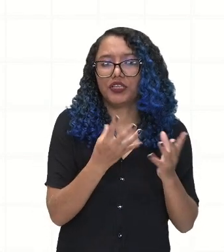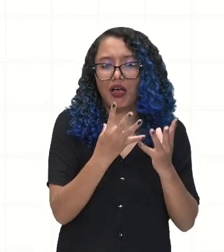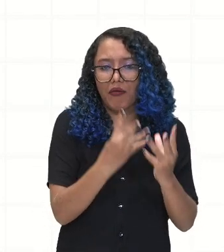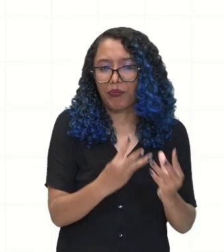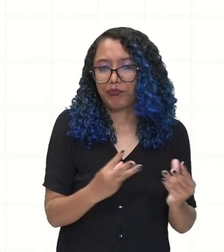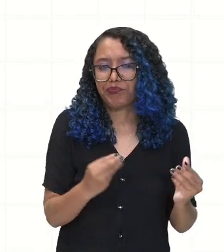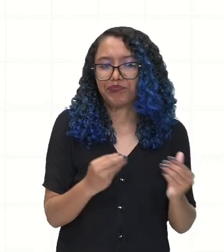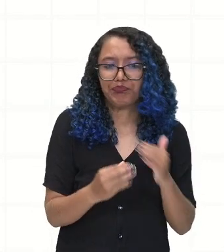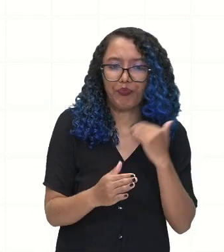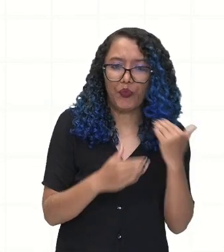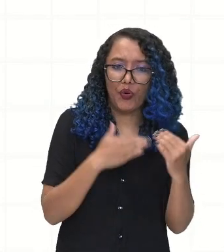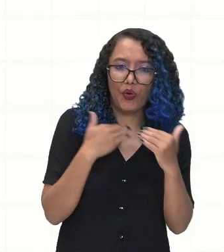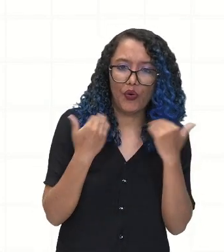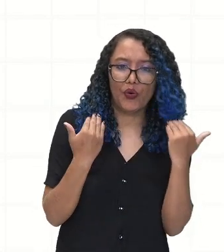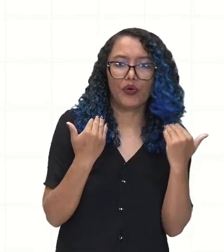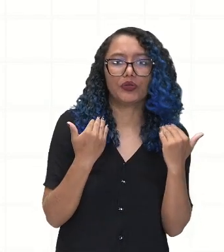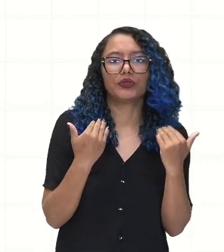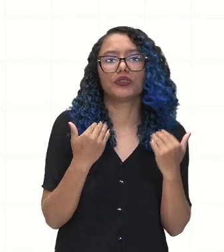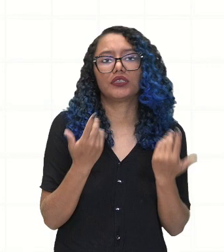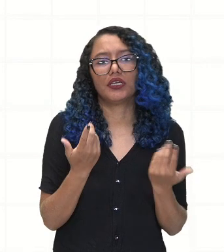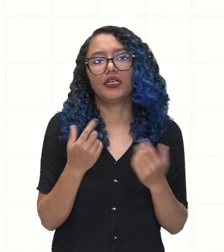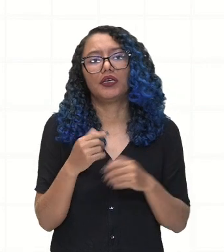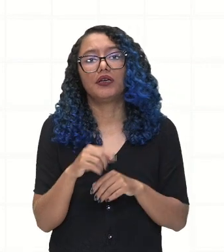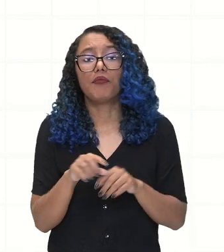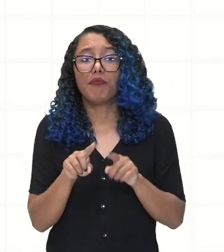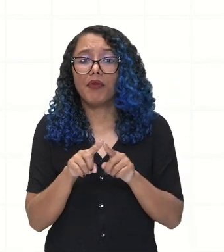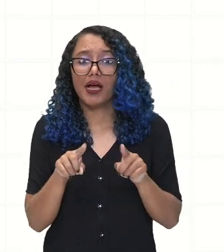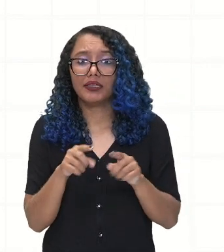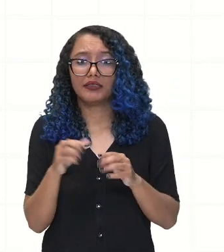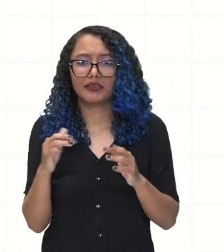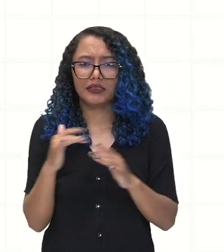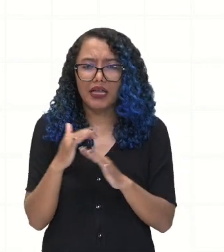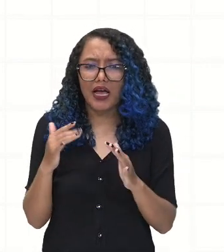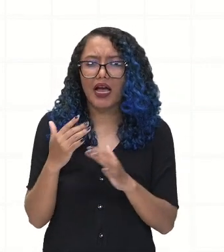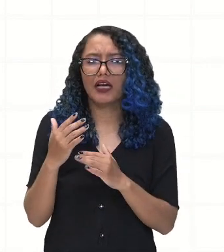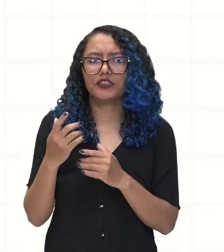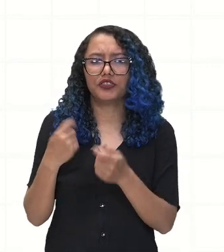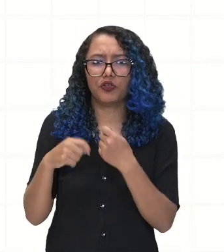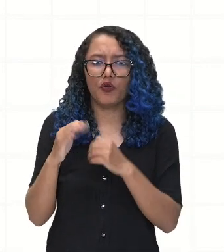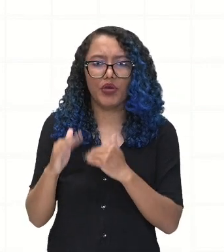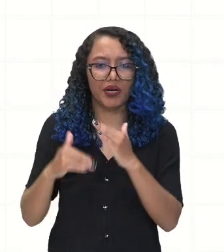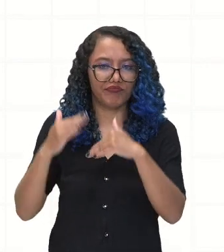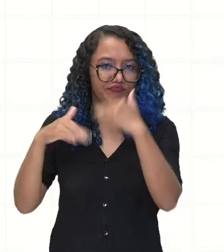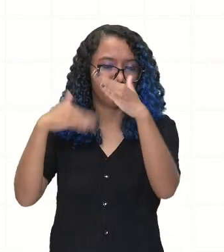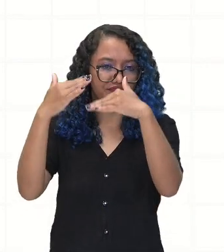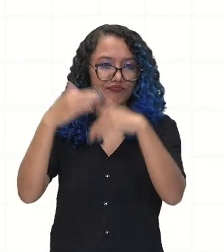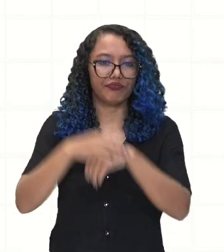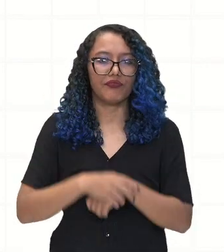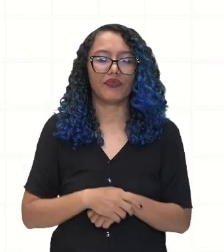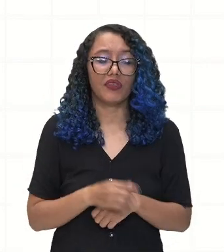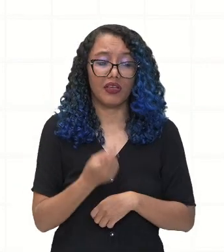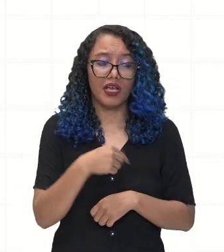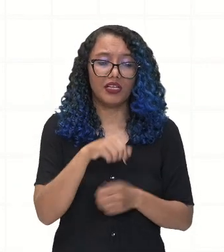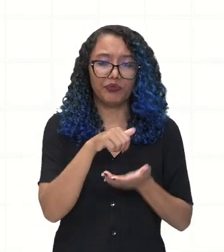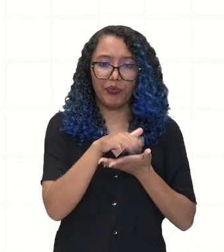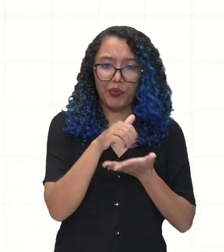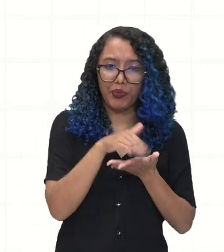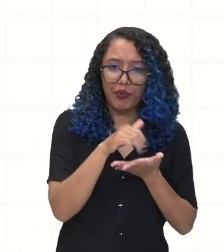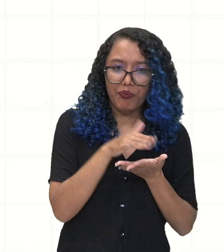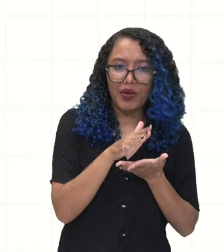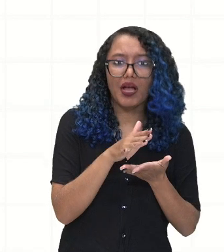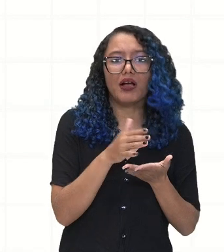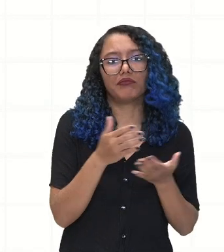vilas e o desenvolvimento econômico. Foram expulsos de suas terras durante o processo de ocupação